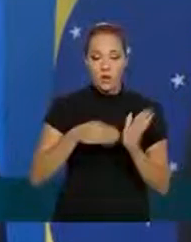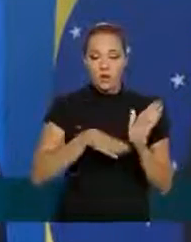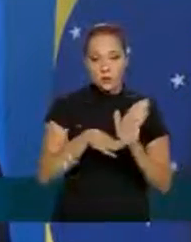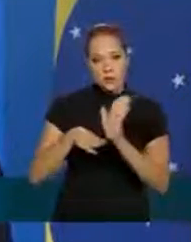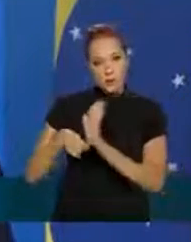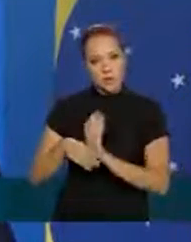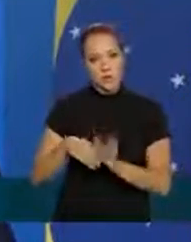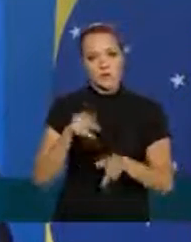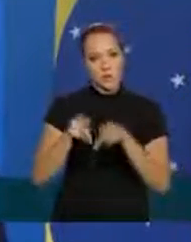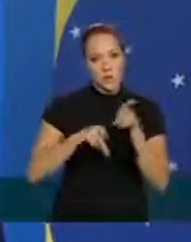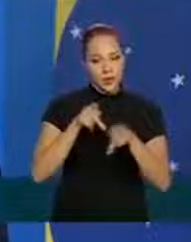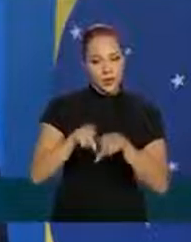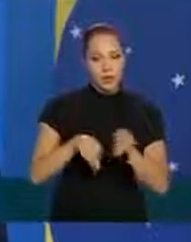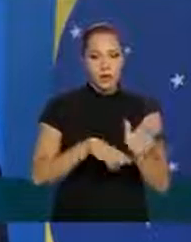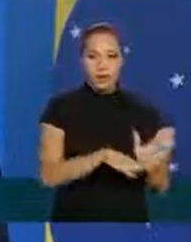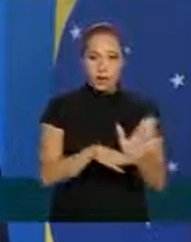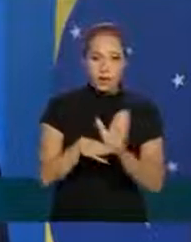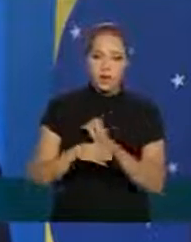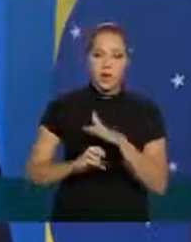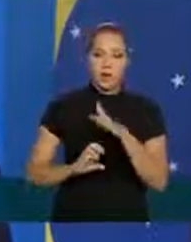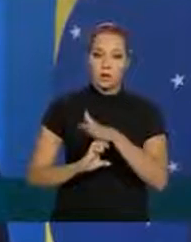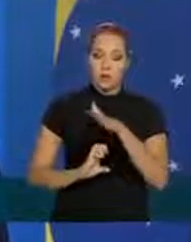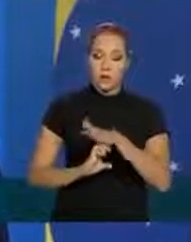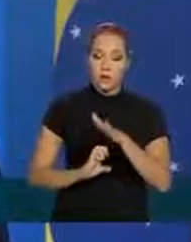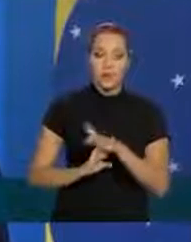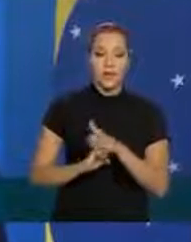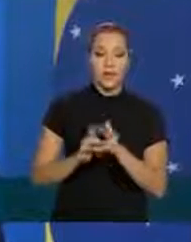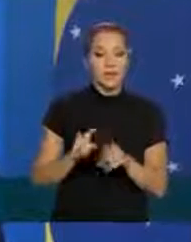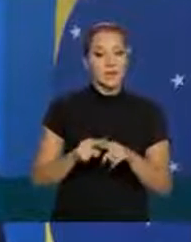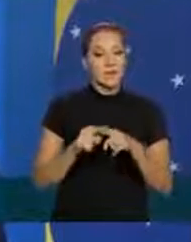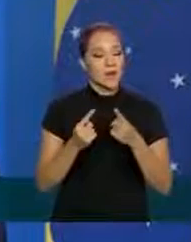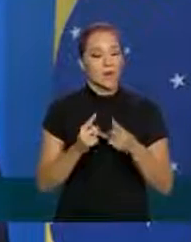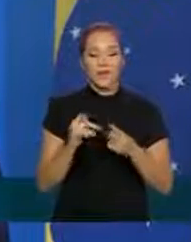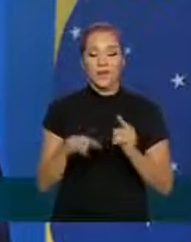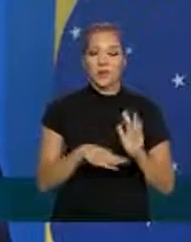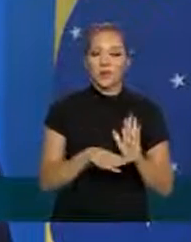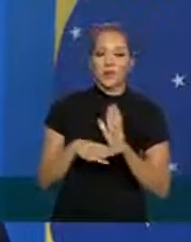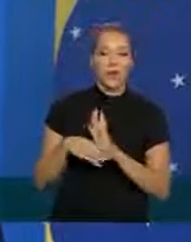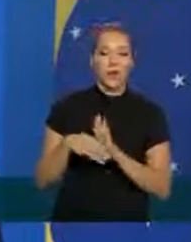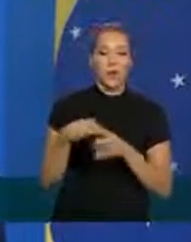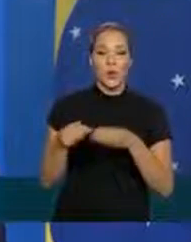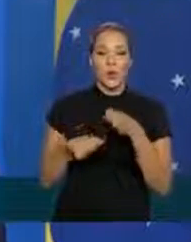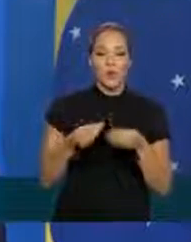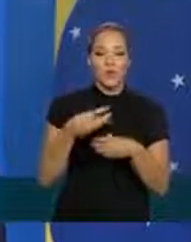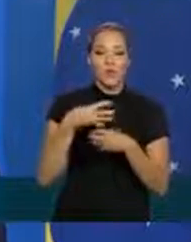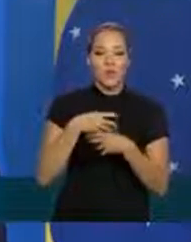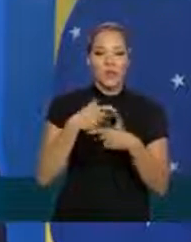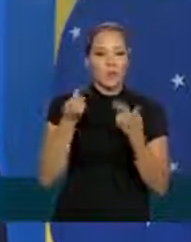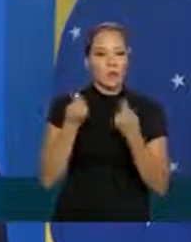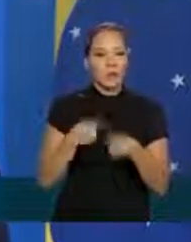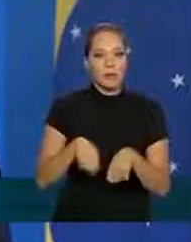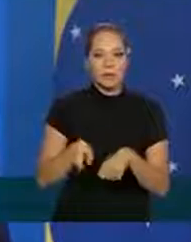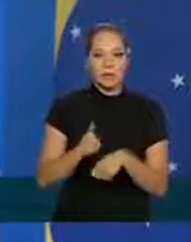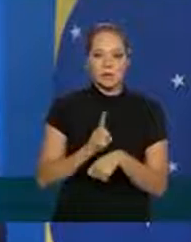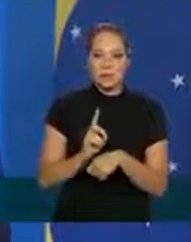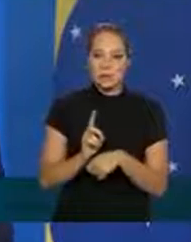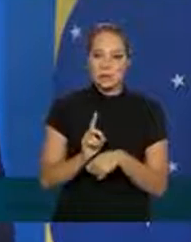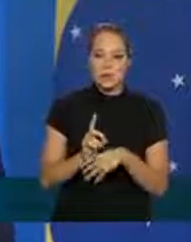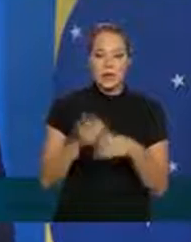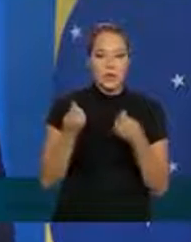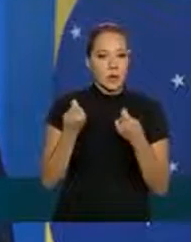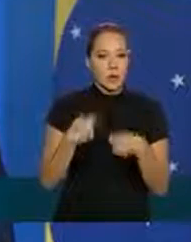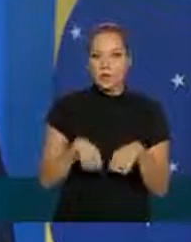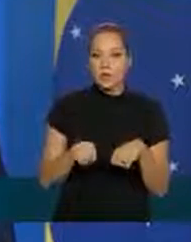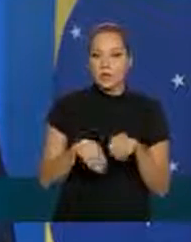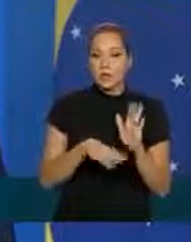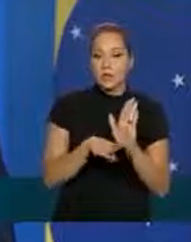população ajudar as empresas mas de uma maneira em que não se precise ajudar a